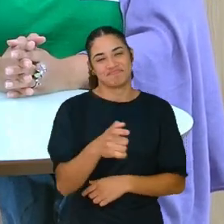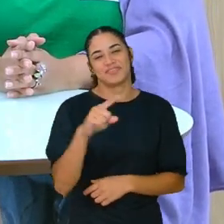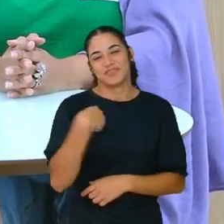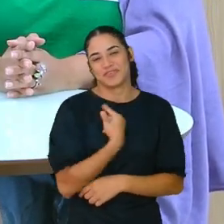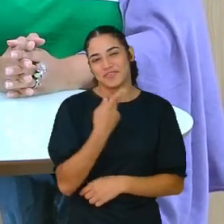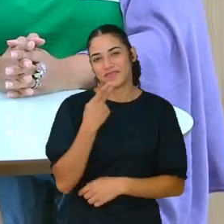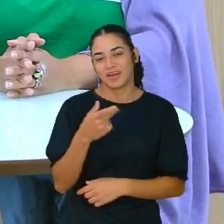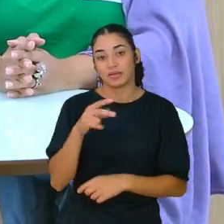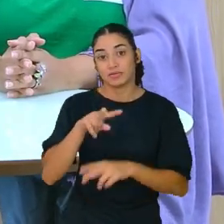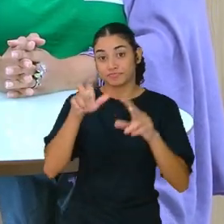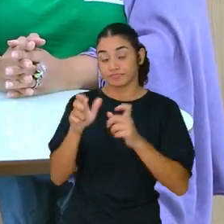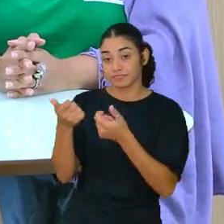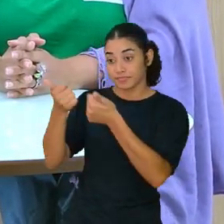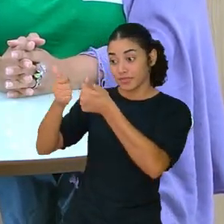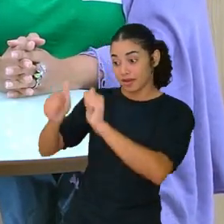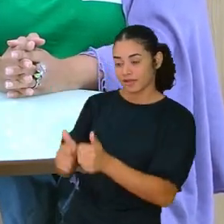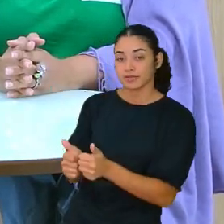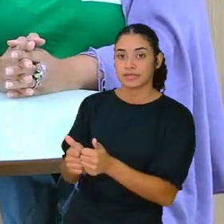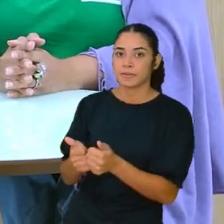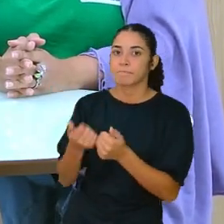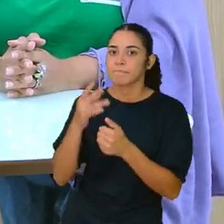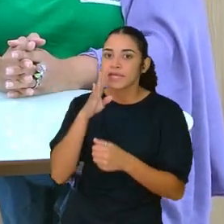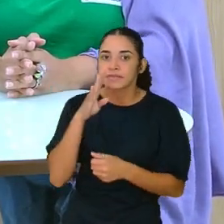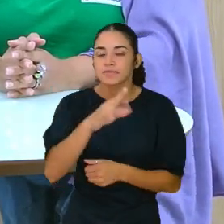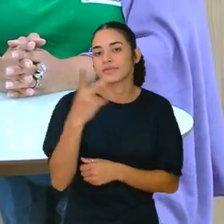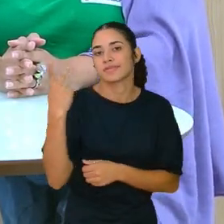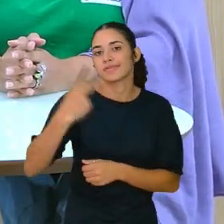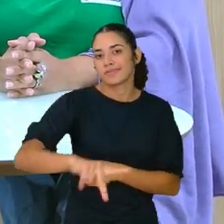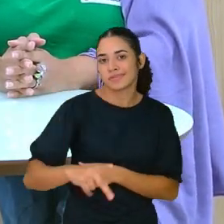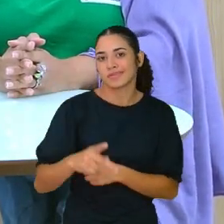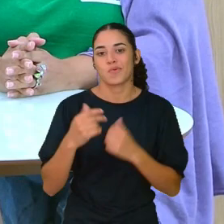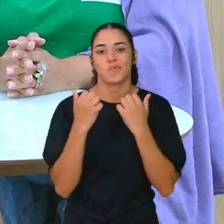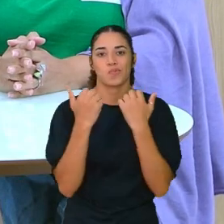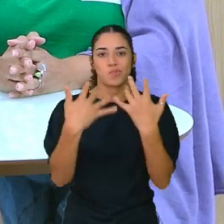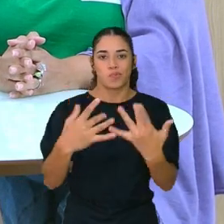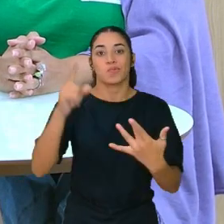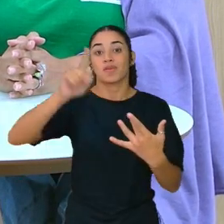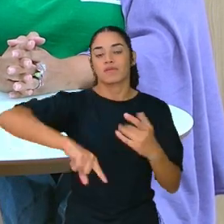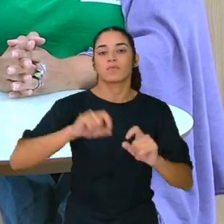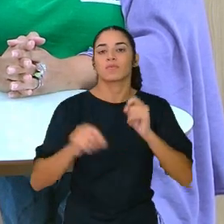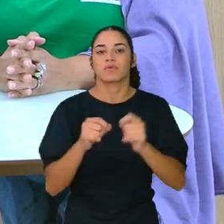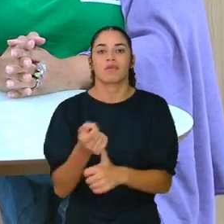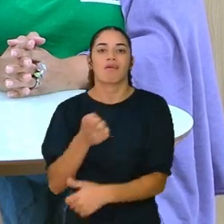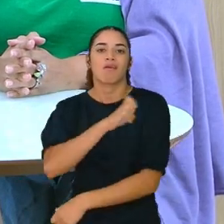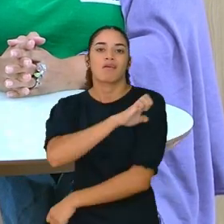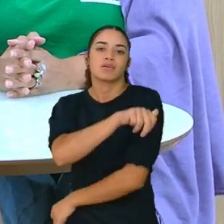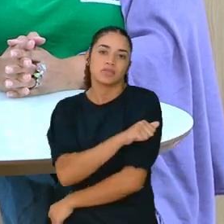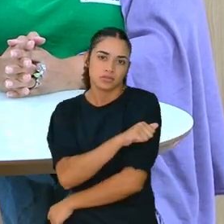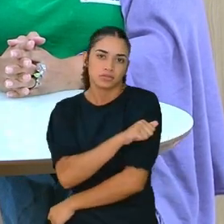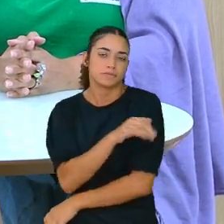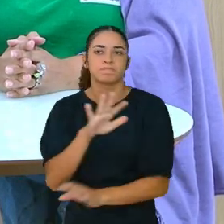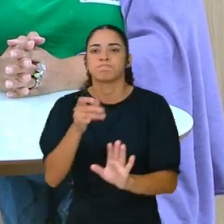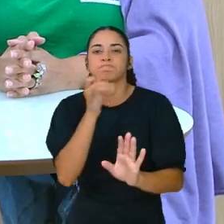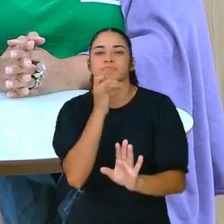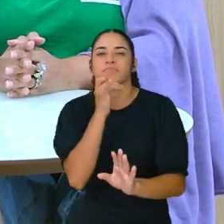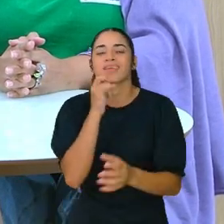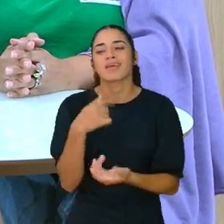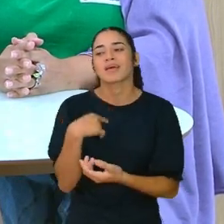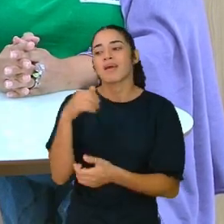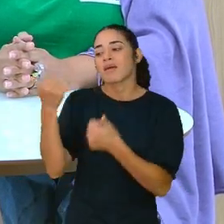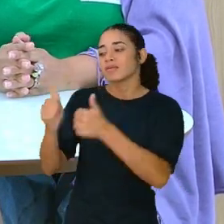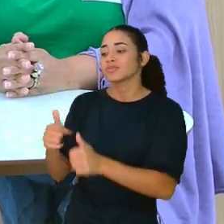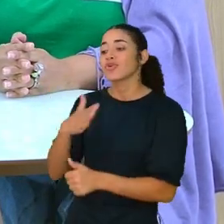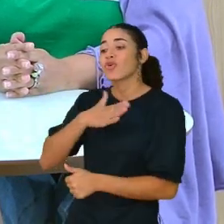falamos em arte, e principalmente esse teu público, que é o público do EJA. Geralmente, quem gosta de arte são as